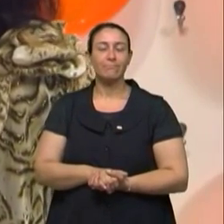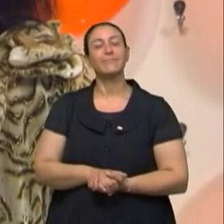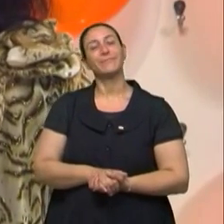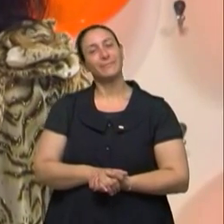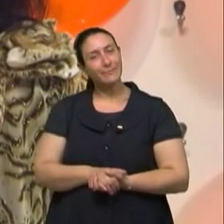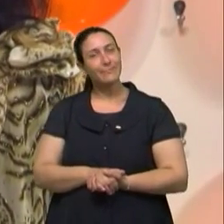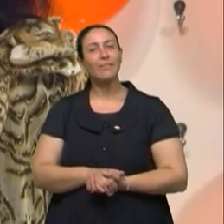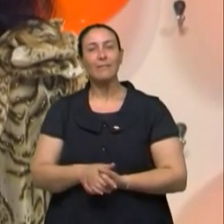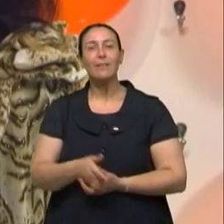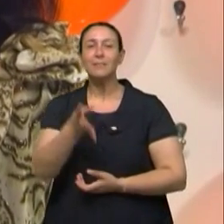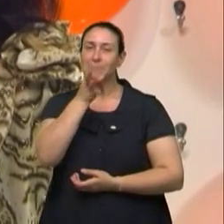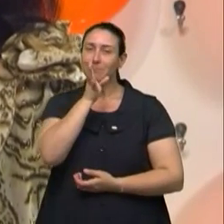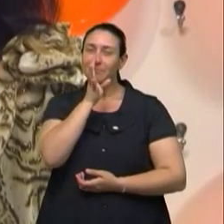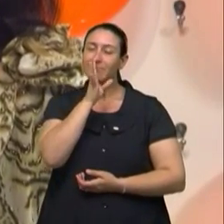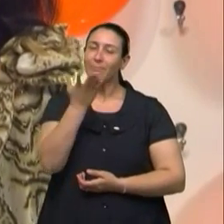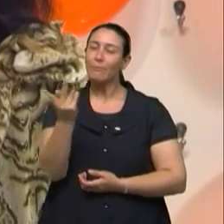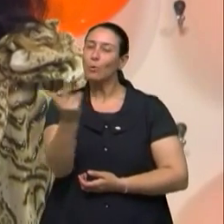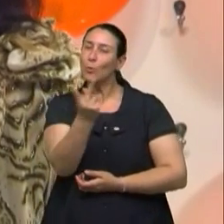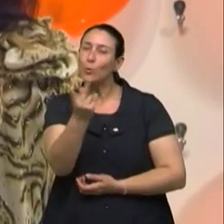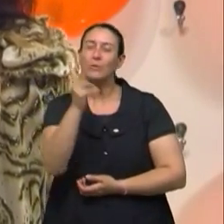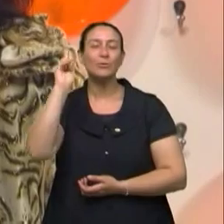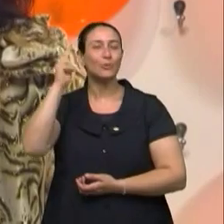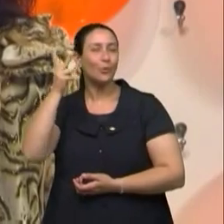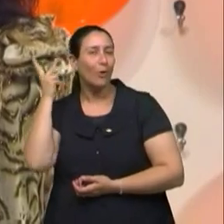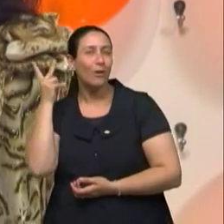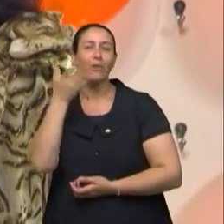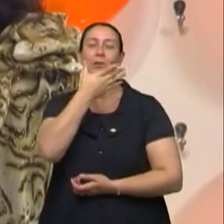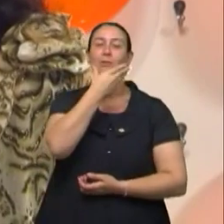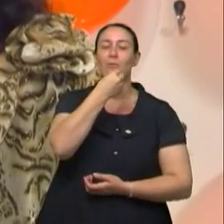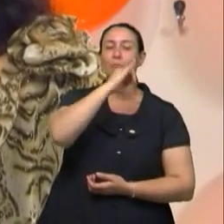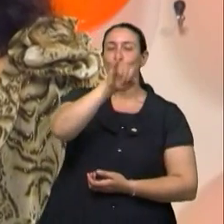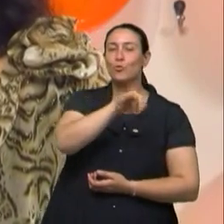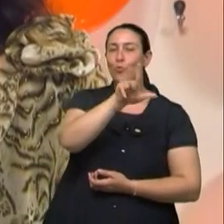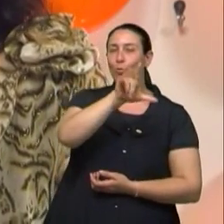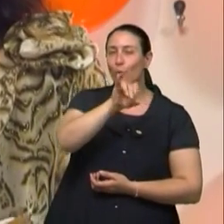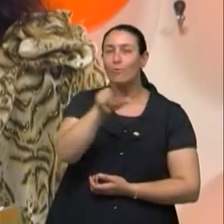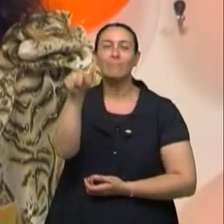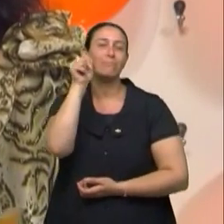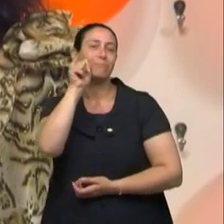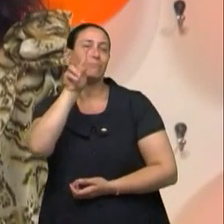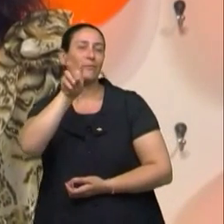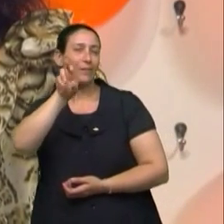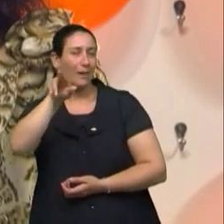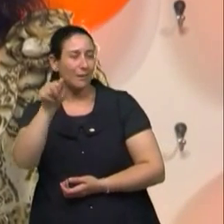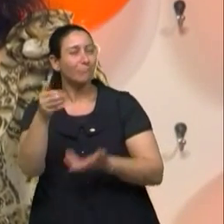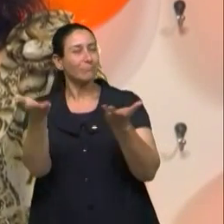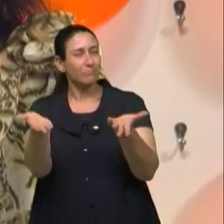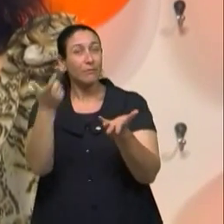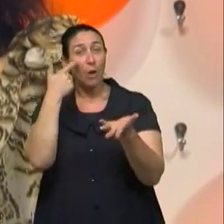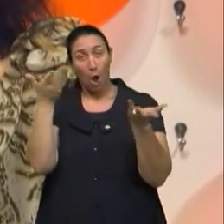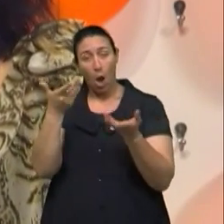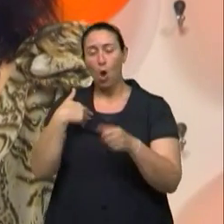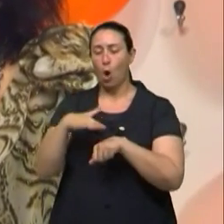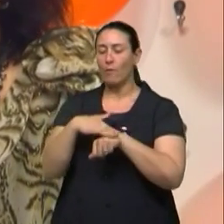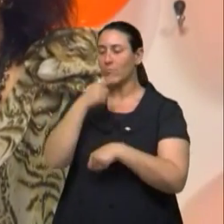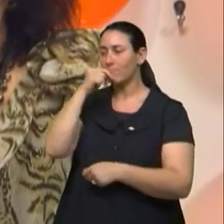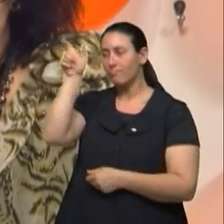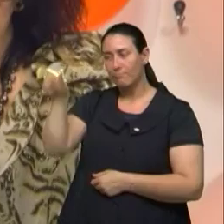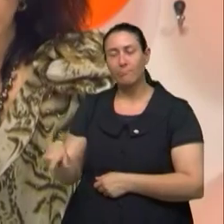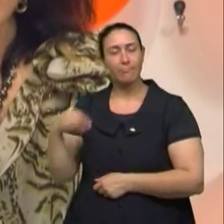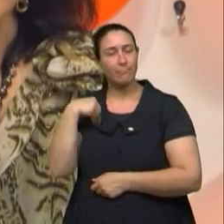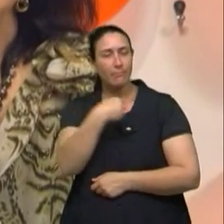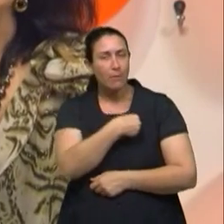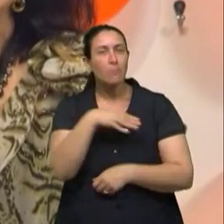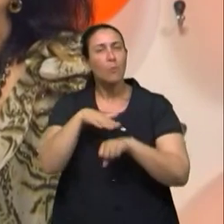Pois é, depois de ouvir essas duas histórias, né, do Júlio e da Vera, eu converso agora com o doutor aqui no estúdio para que a gente